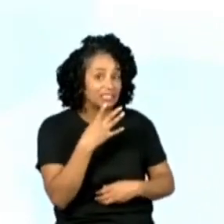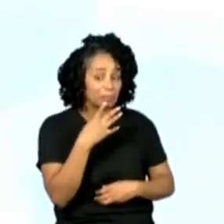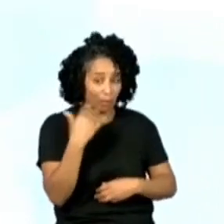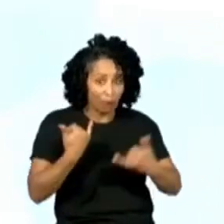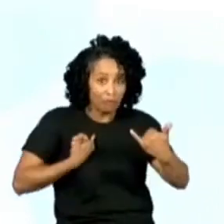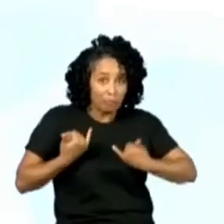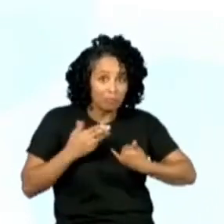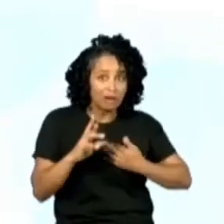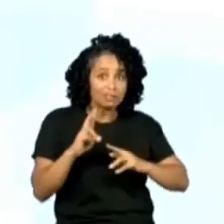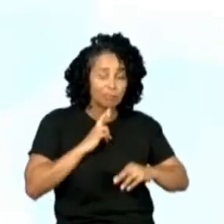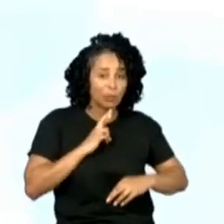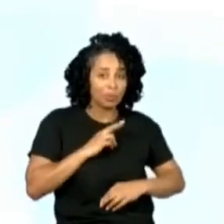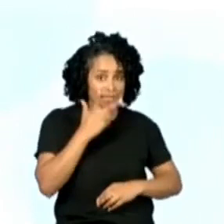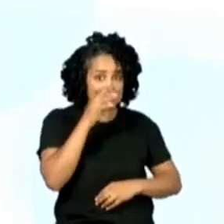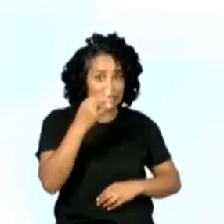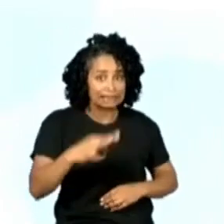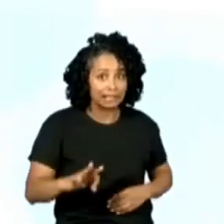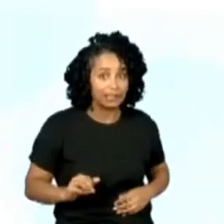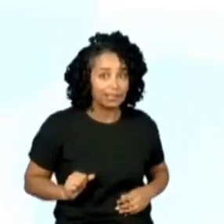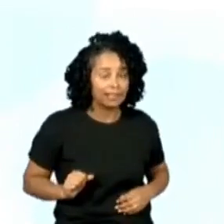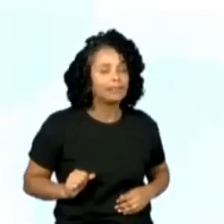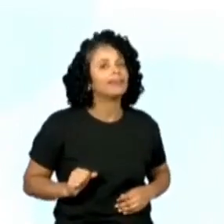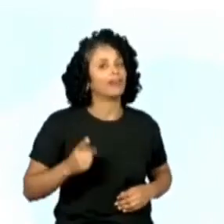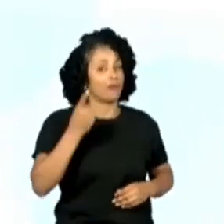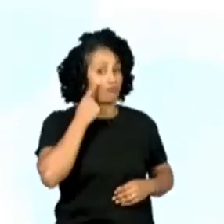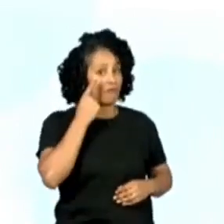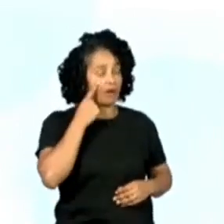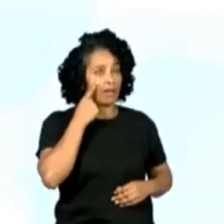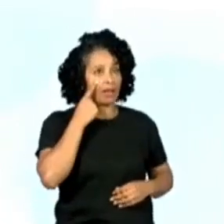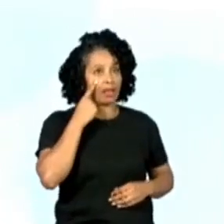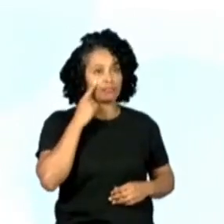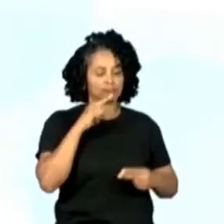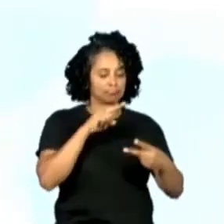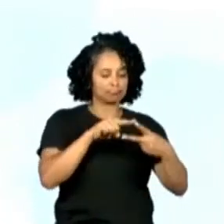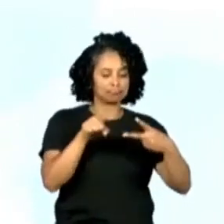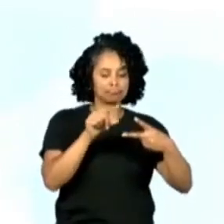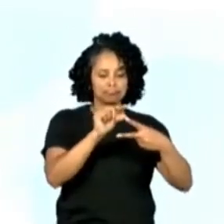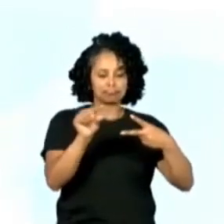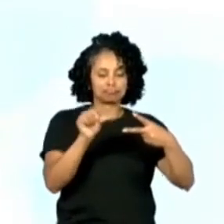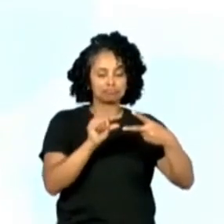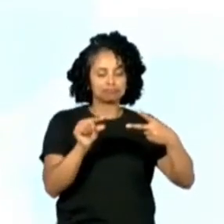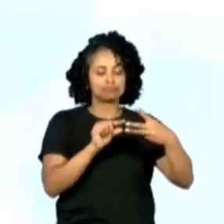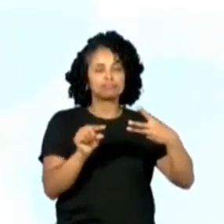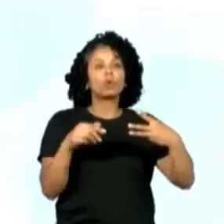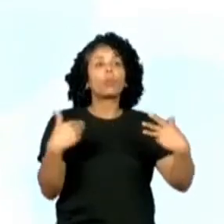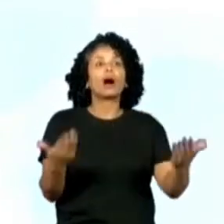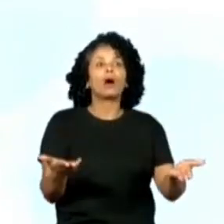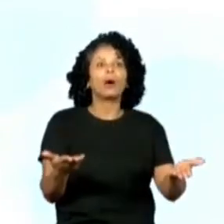resposta. E vê se você acerta, tá? Então, vamos lá. Um, dois, três.